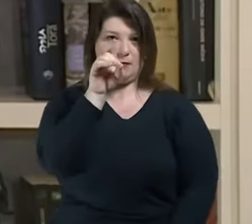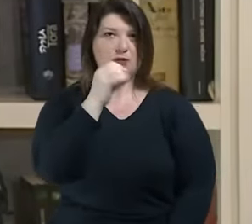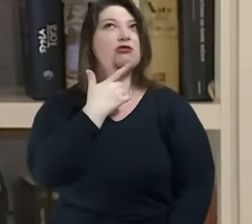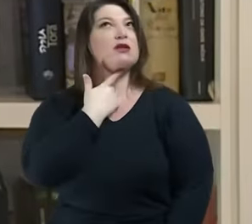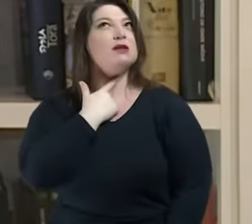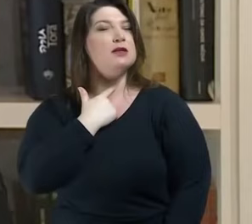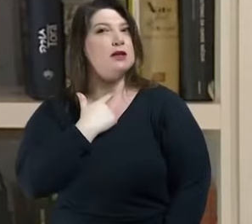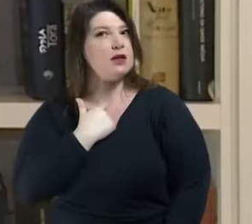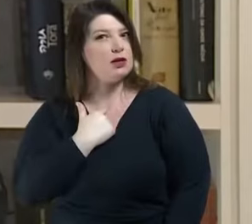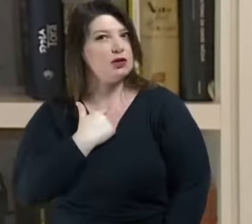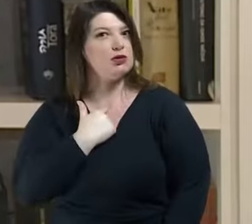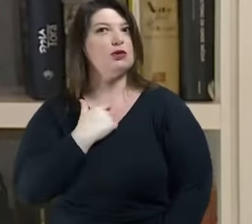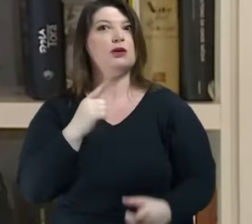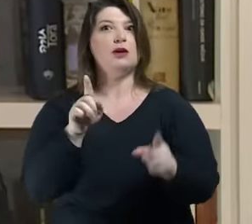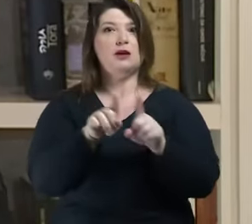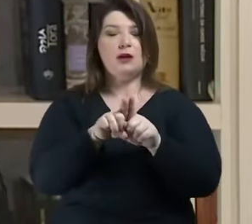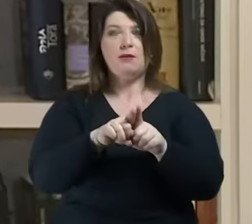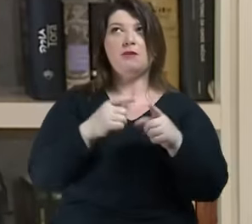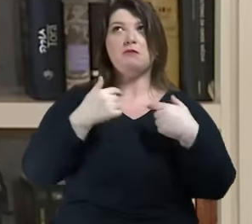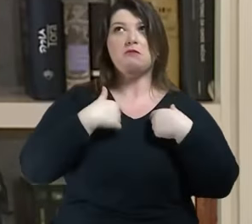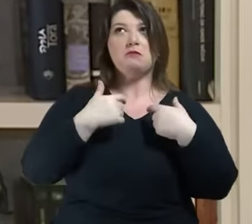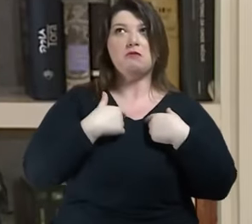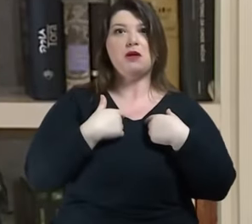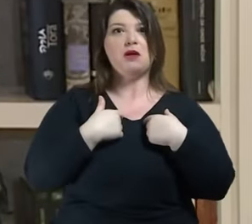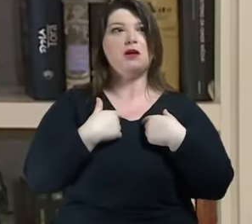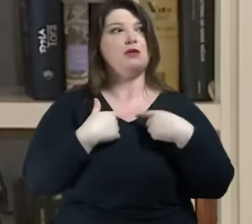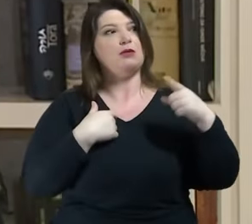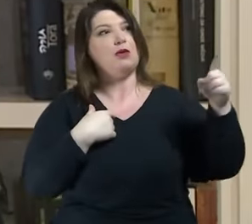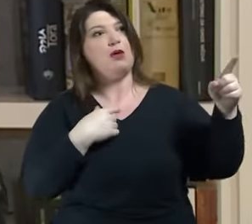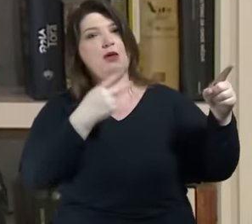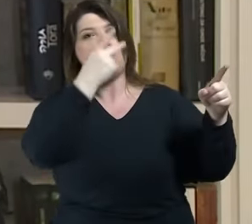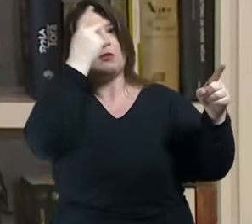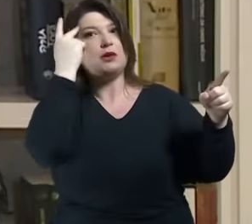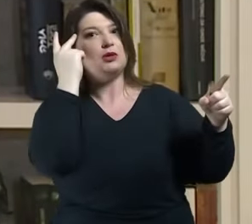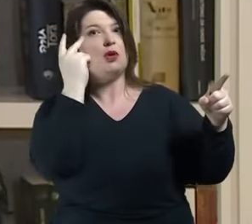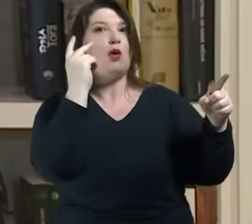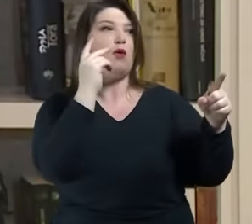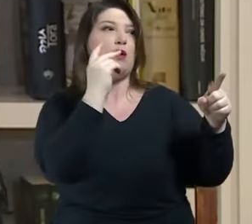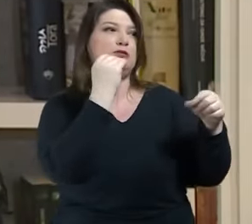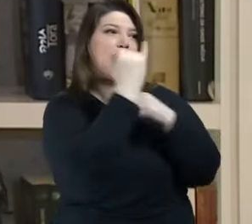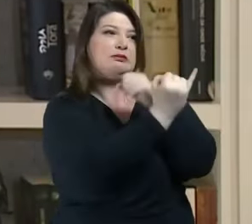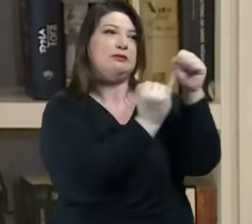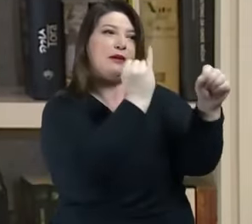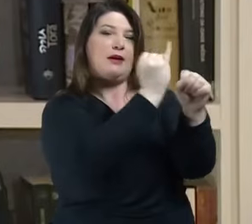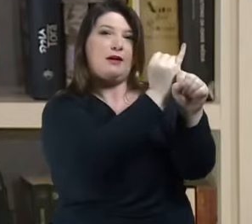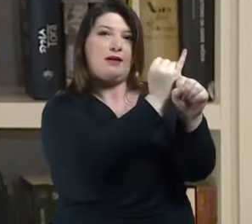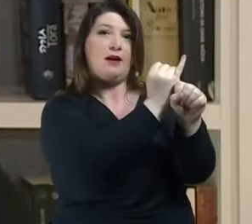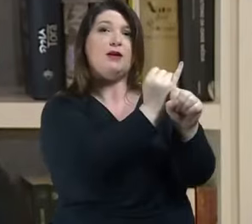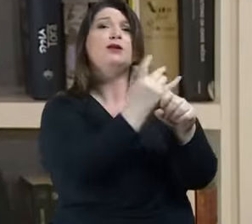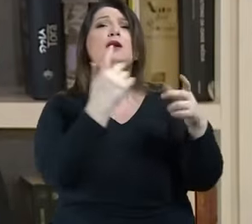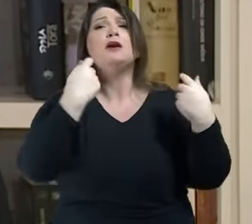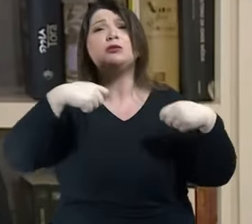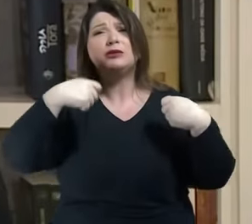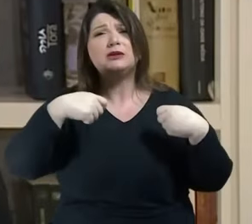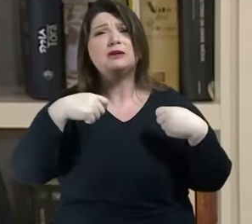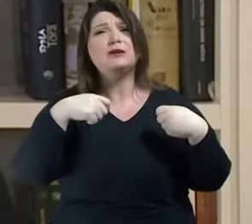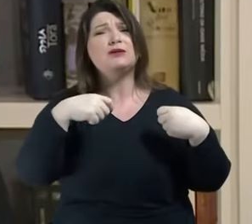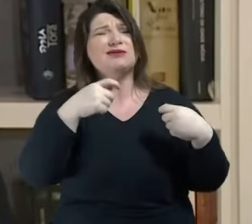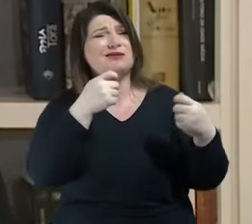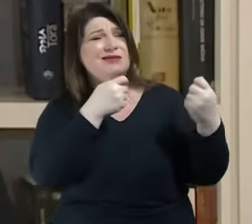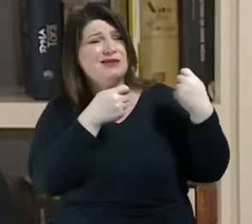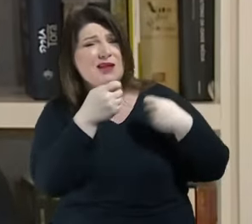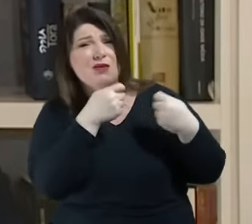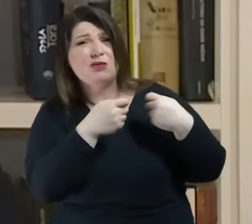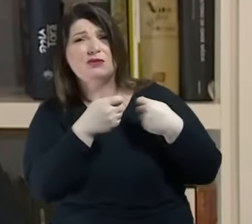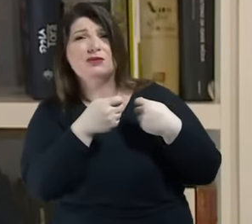egos que são virtuais, por pessoas controladas, faz com que eu precise negociar muito menos do que se minha libido, por